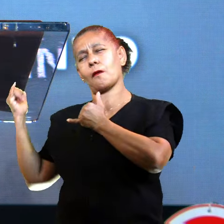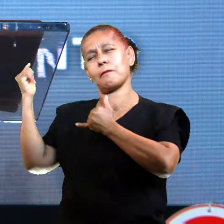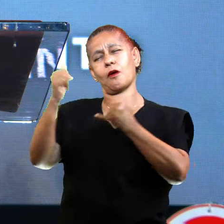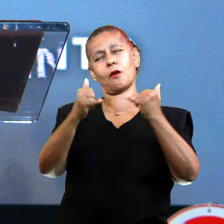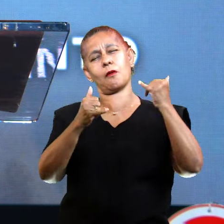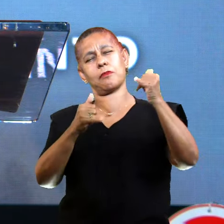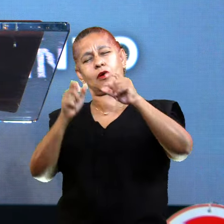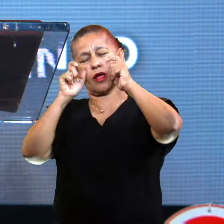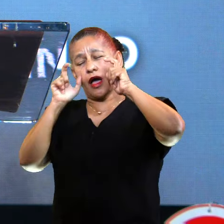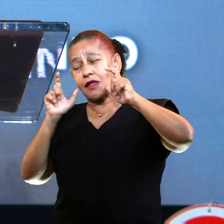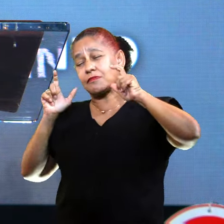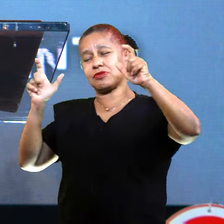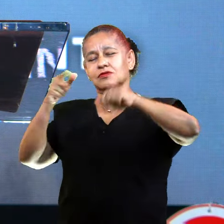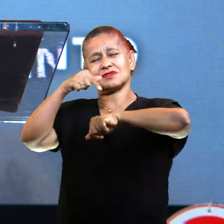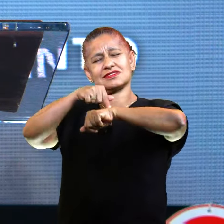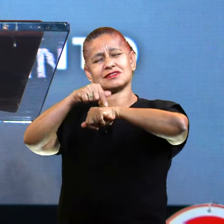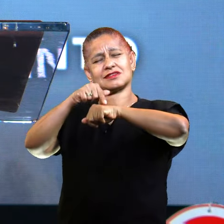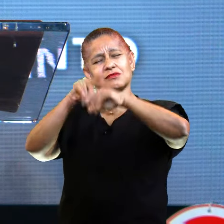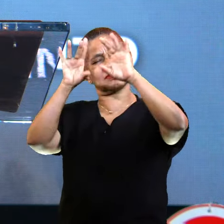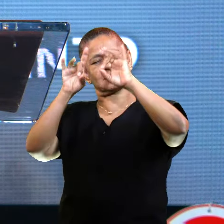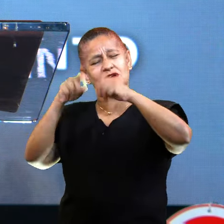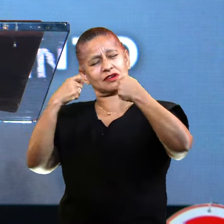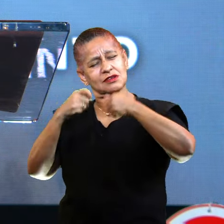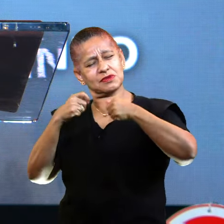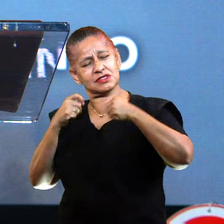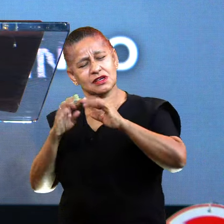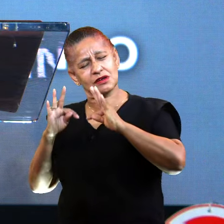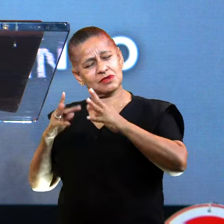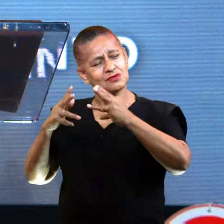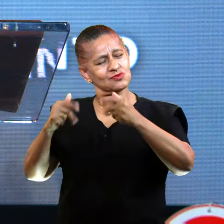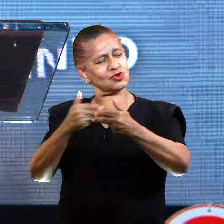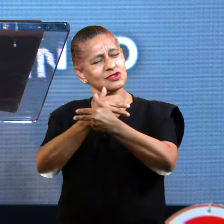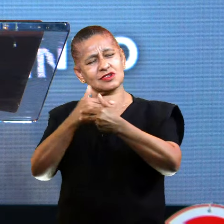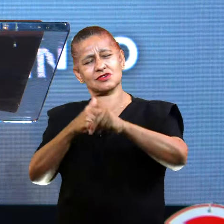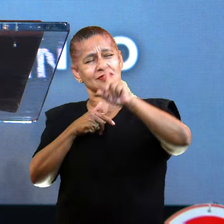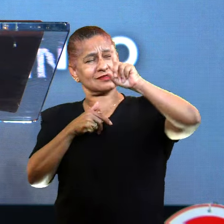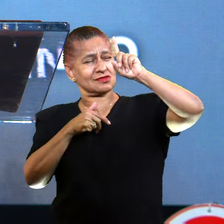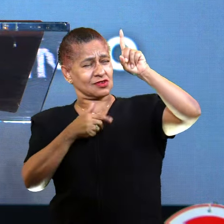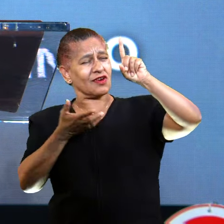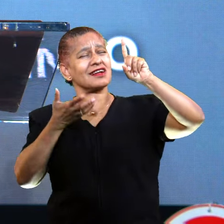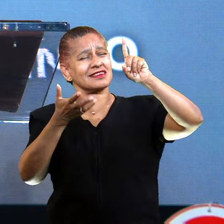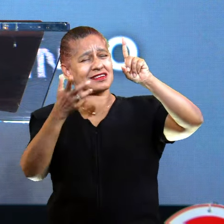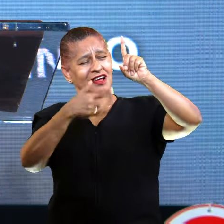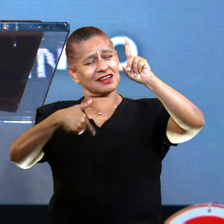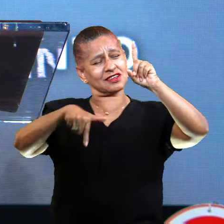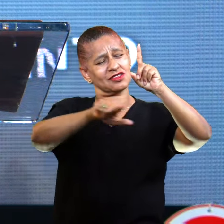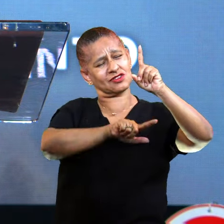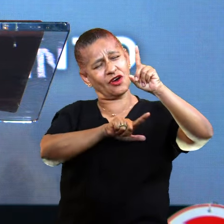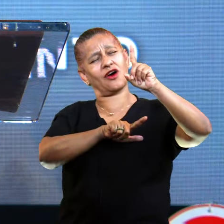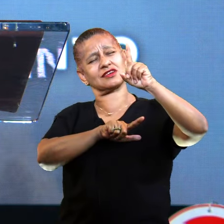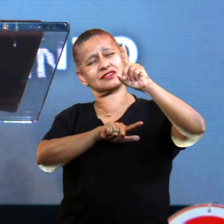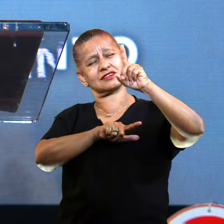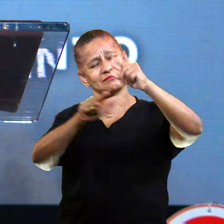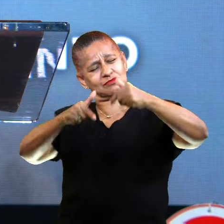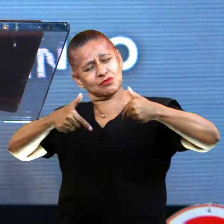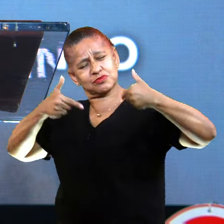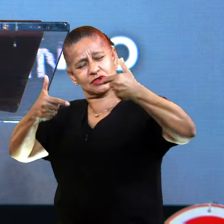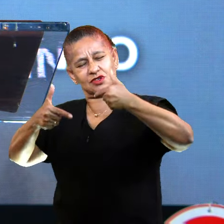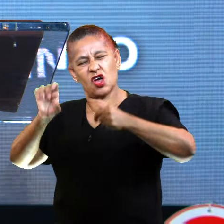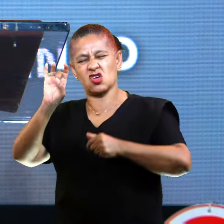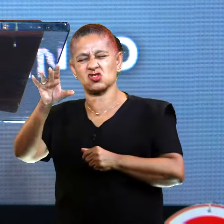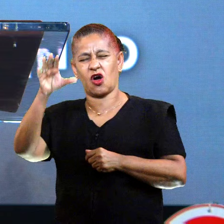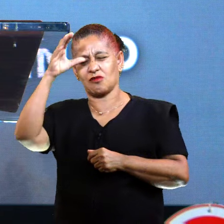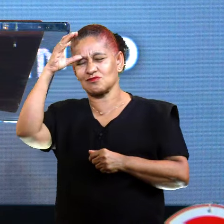desperte para esse tempo, Para tudo aquilo que o Senhor pensou e quer, Não só para a nossa cidade de